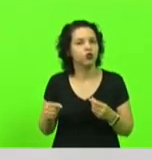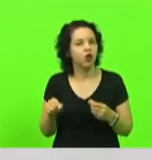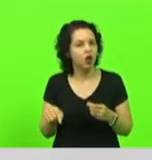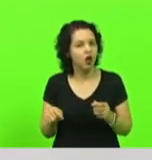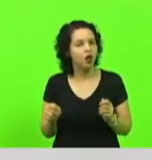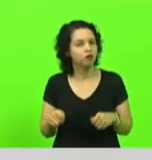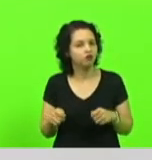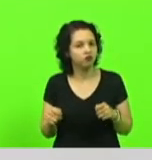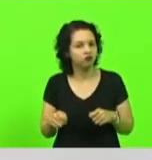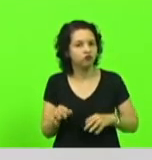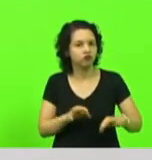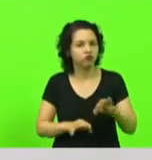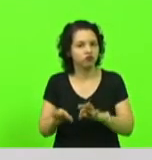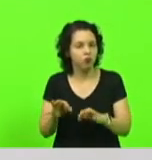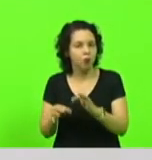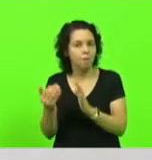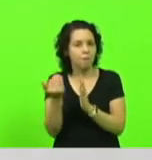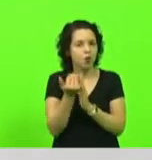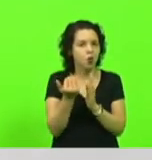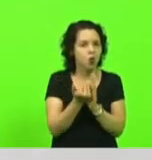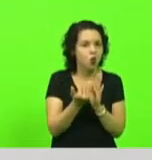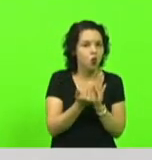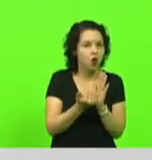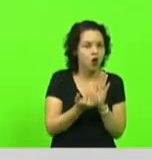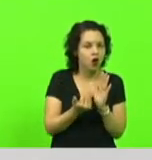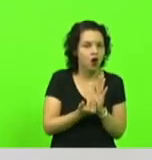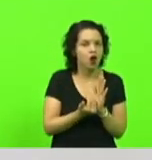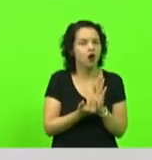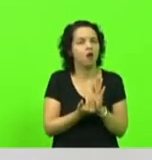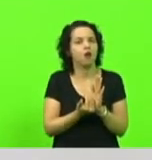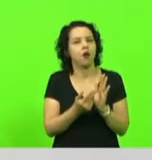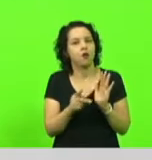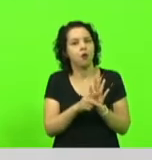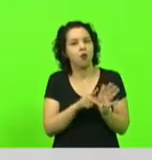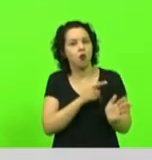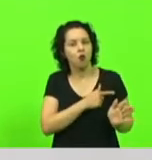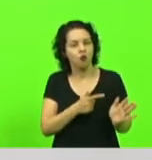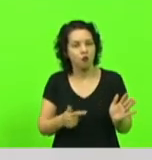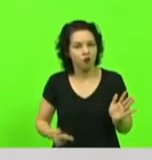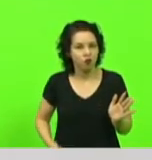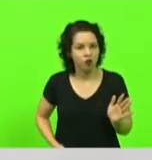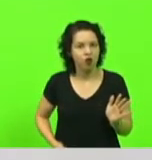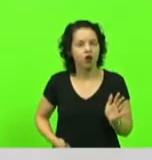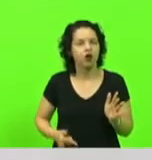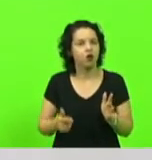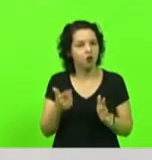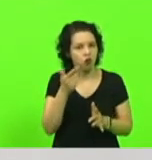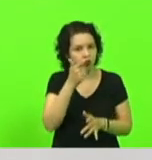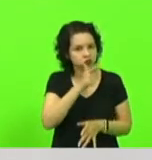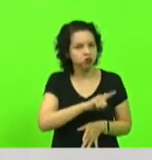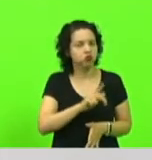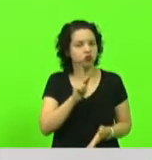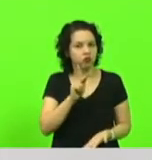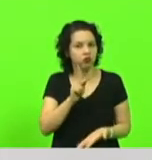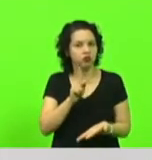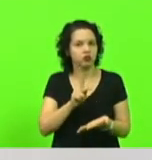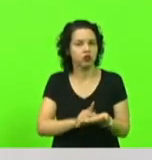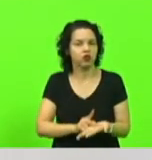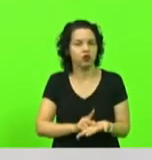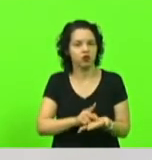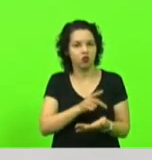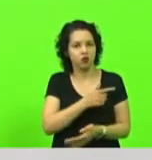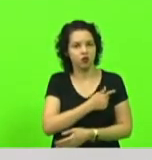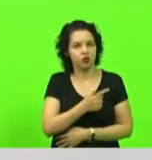programas de governo se tornarem realidade. O governador Moisés, a quem eu agradeço a